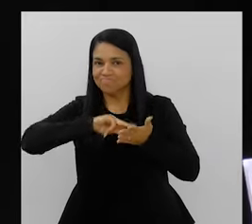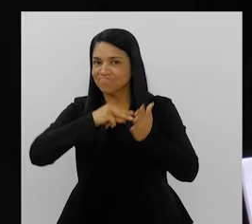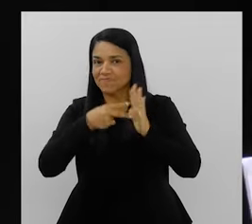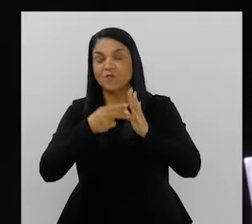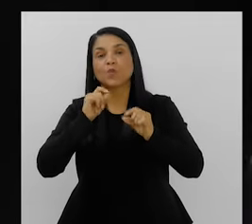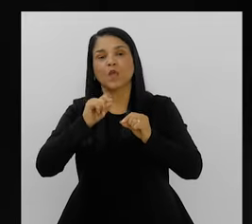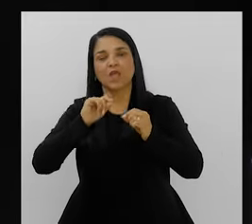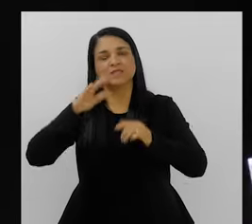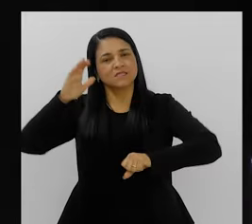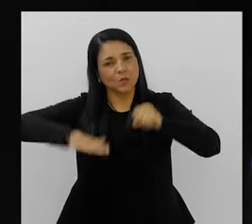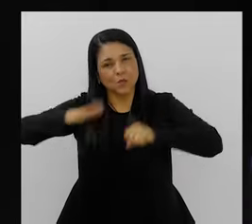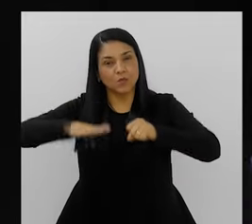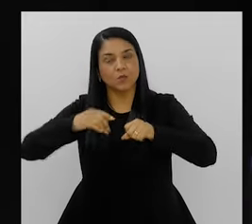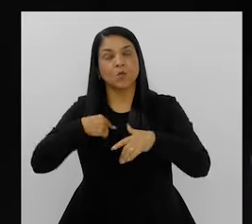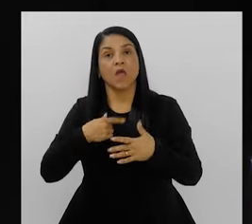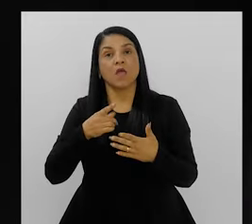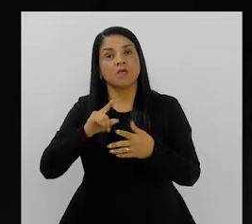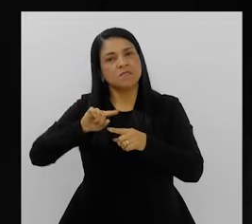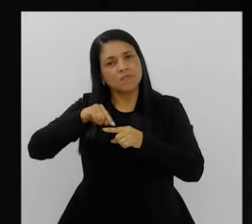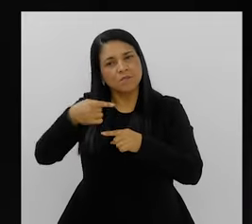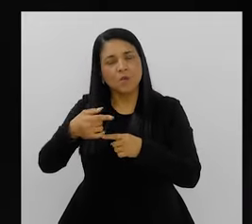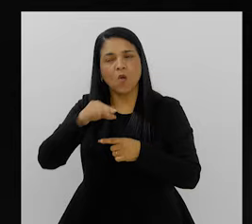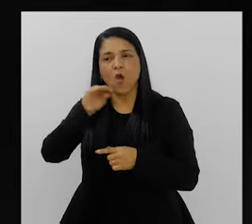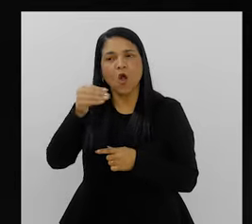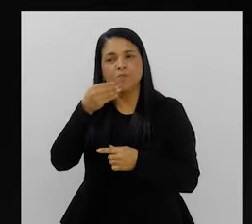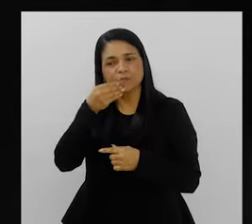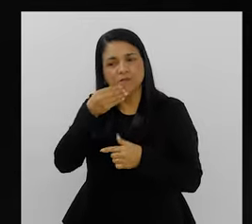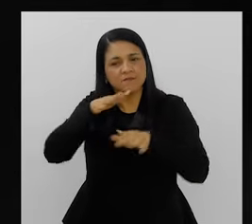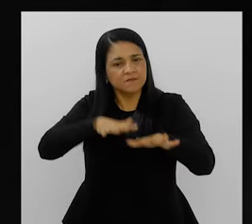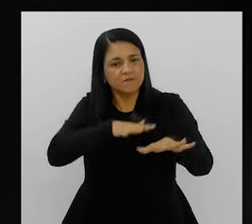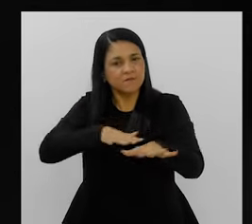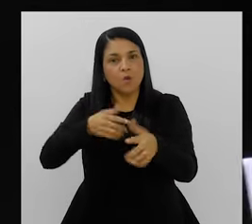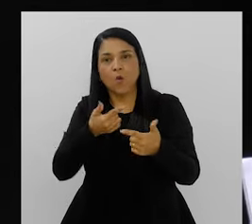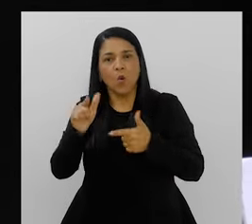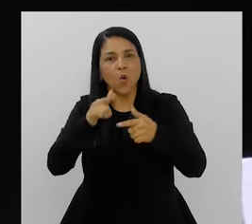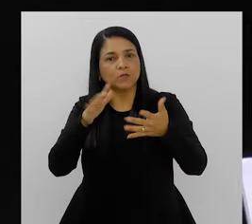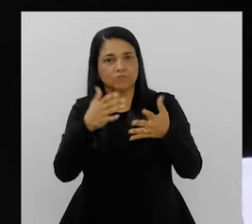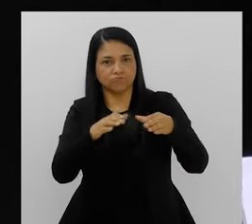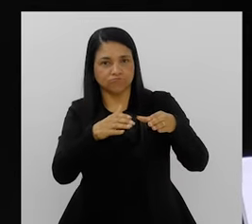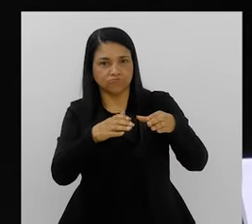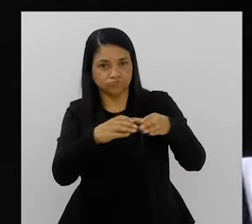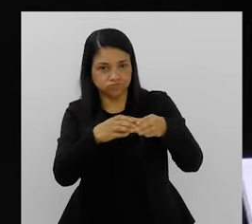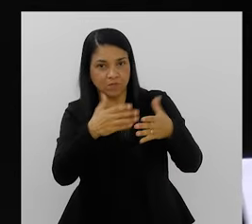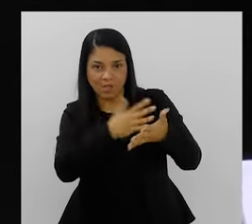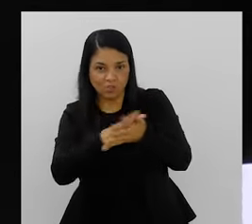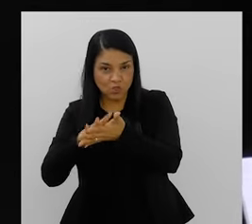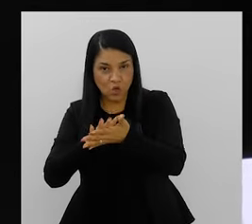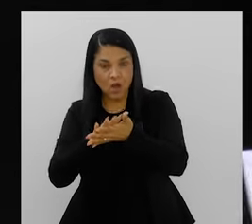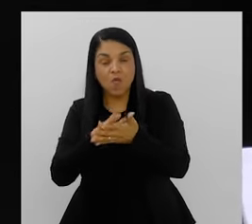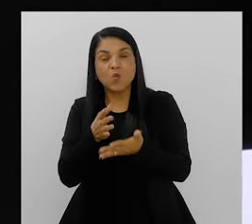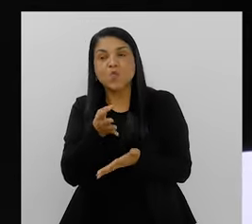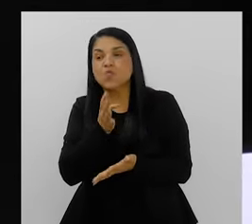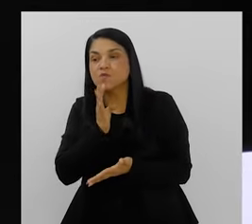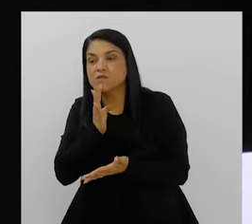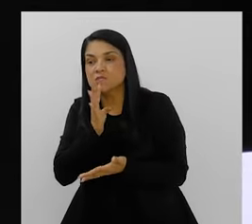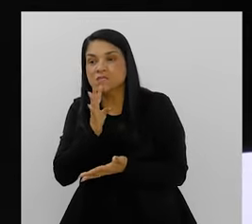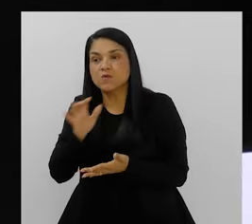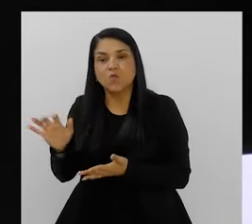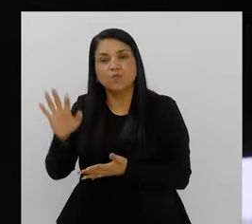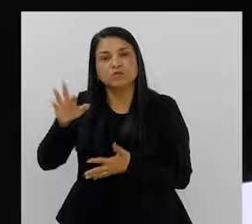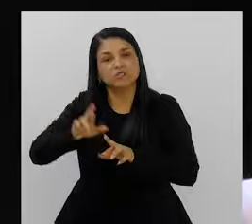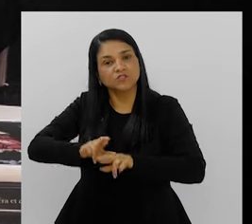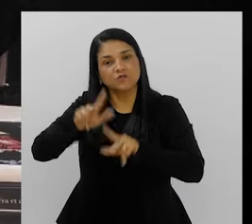quando eu tenho a oportunidade de desfilar em outras escolas, eu passo a fazer uma pesquisa de campo, porque eu passo a conhecer outras comunidades.